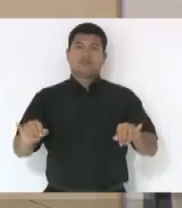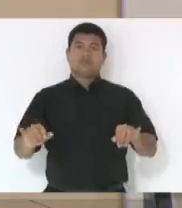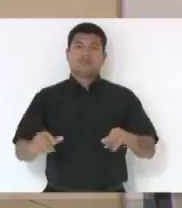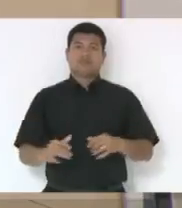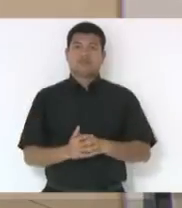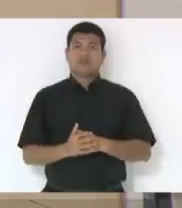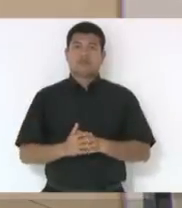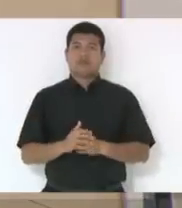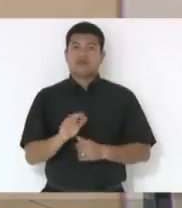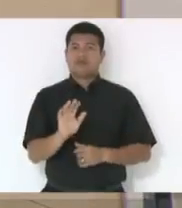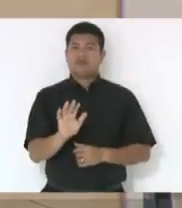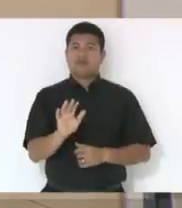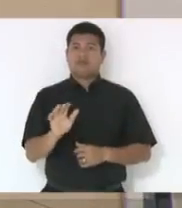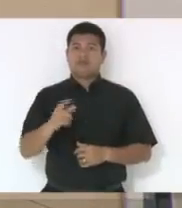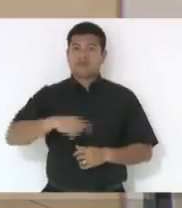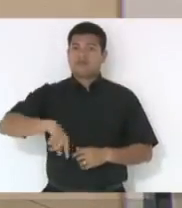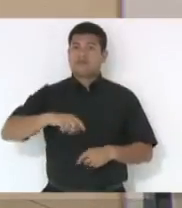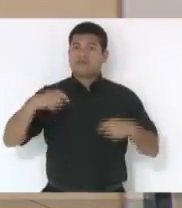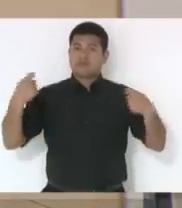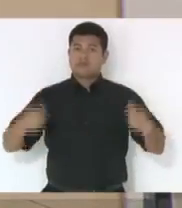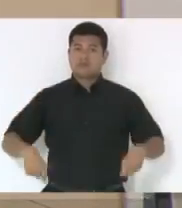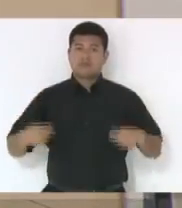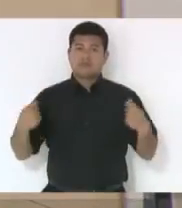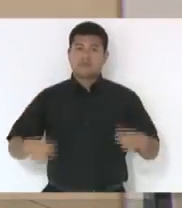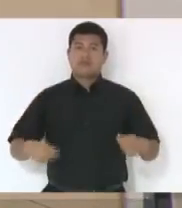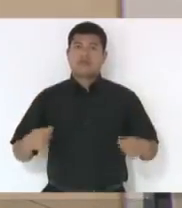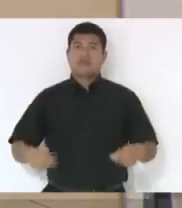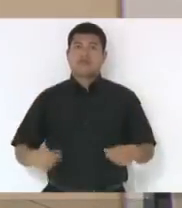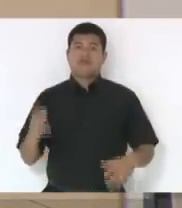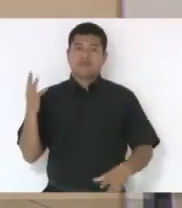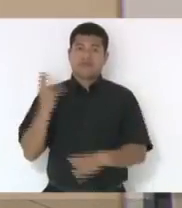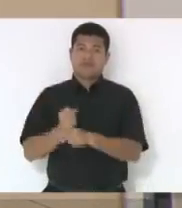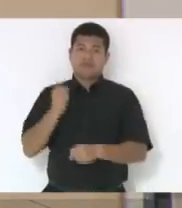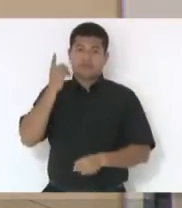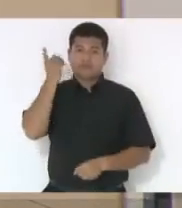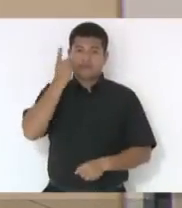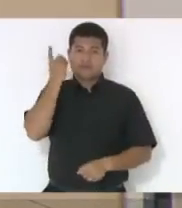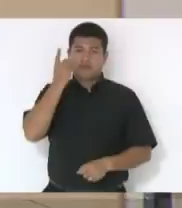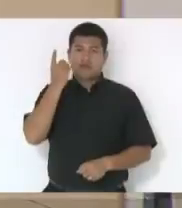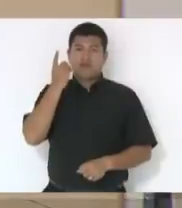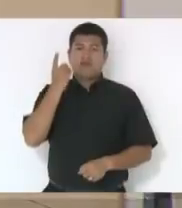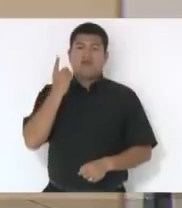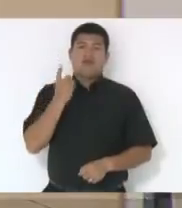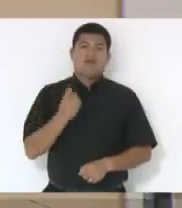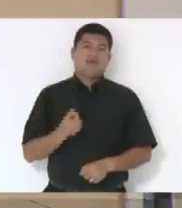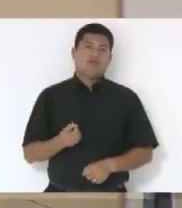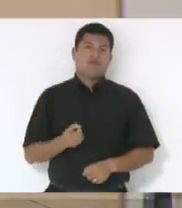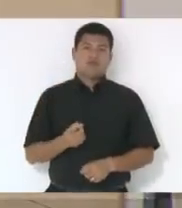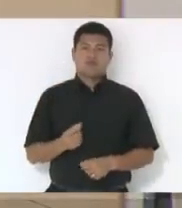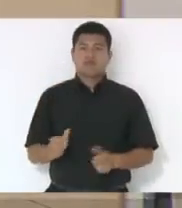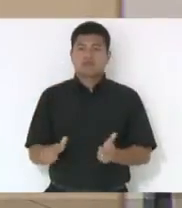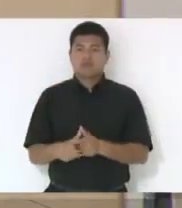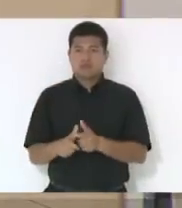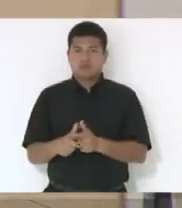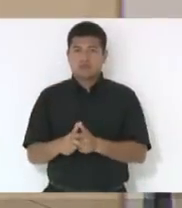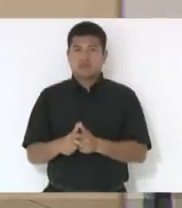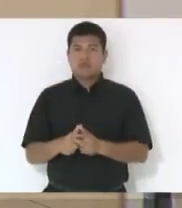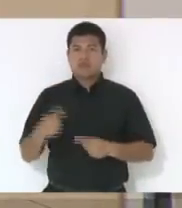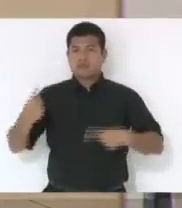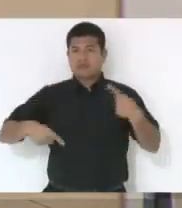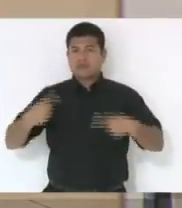mas nós dependemos de um quórum mínimo para deliberar esses requerimentos